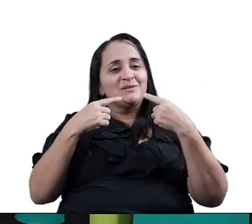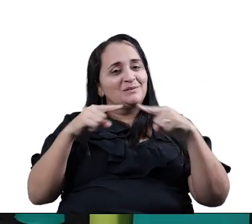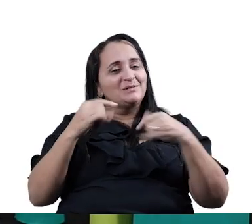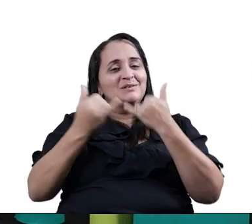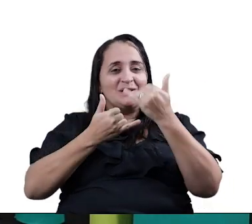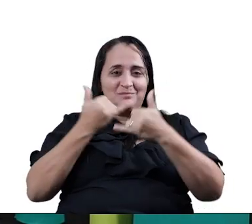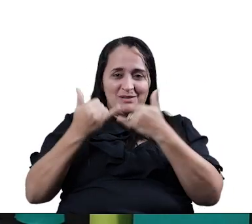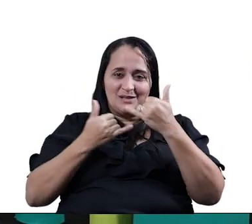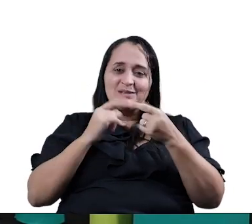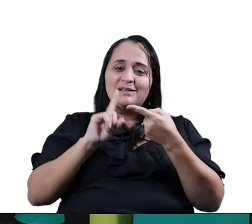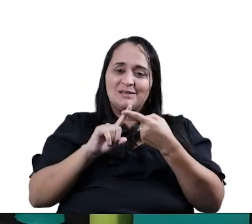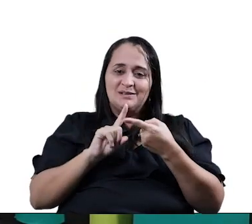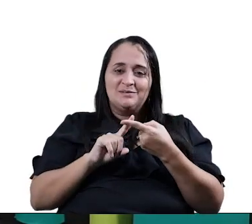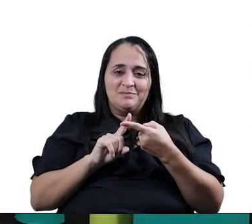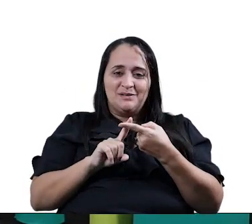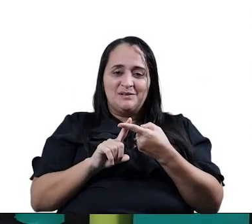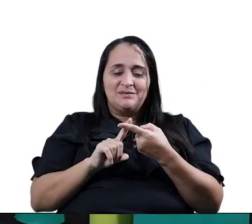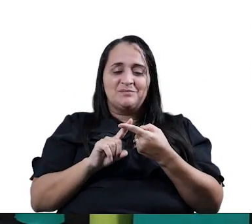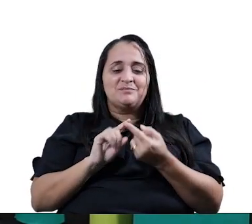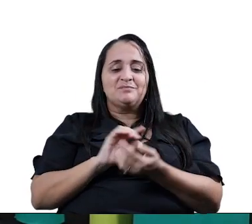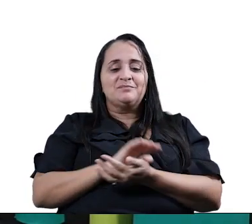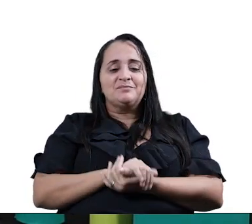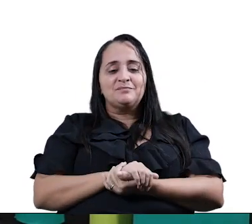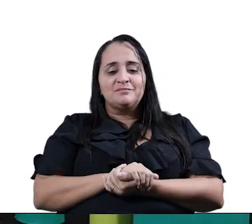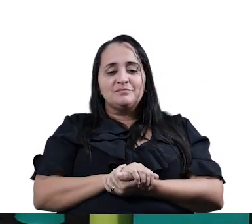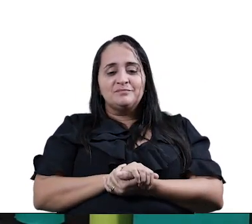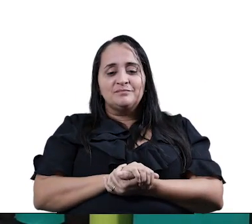cantada Vamos seguir aqui